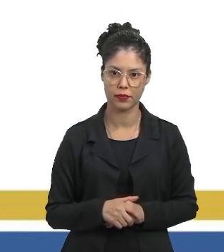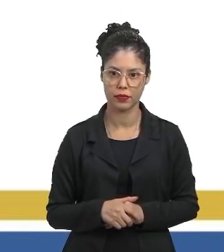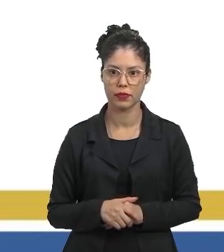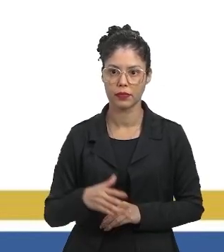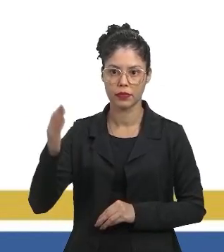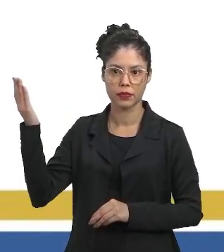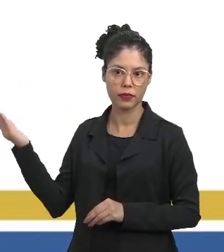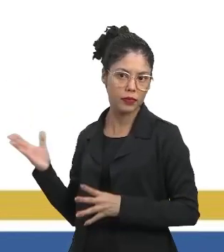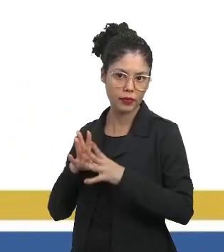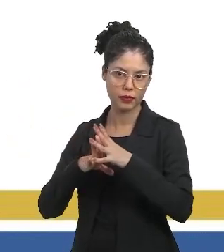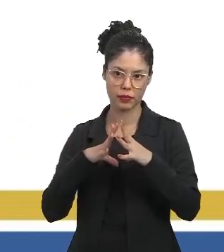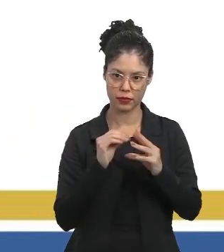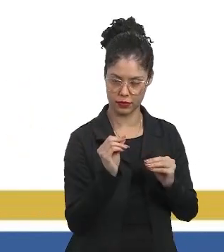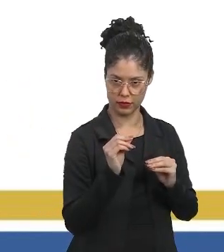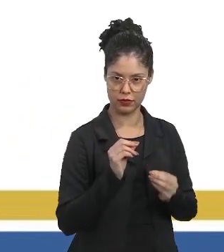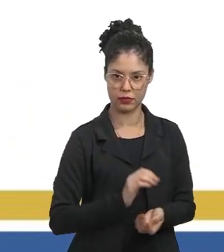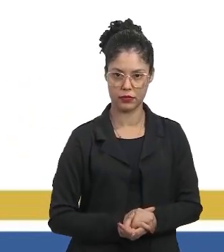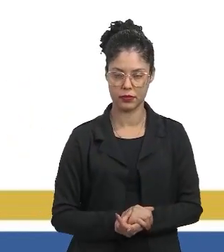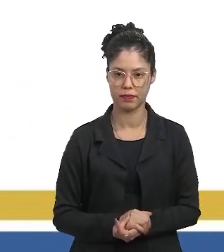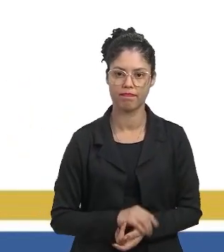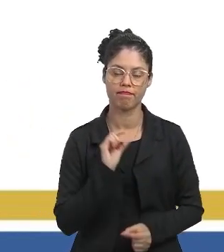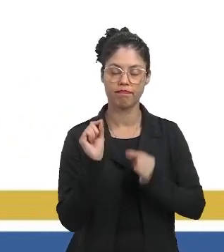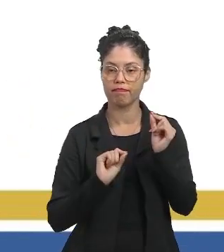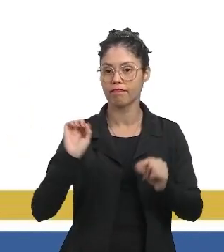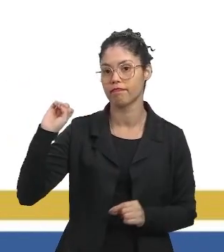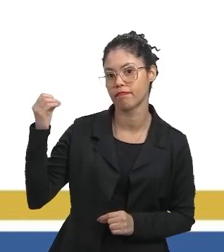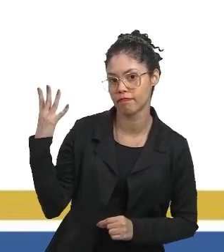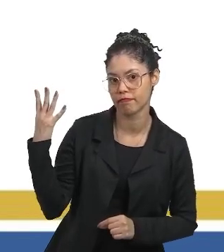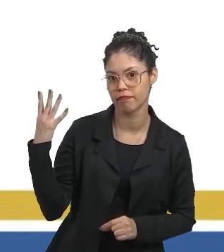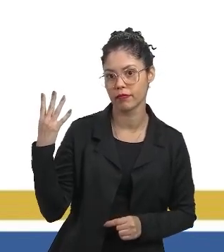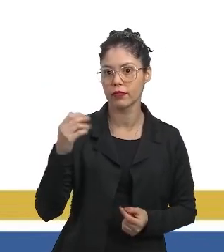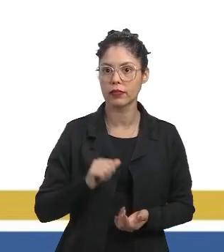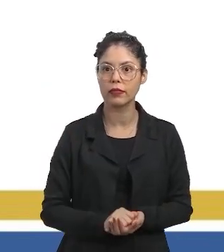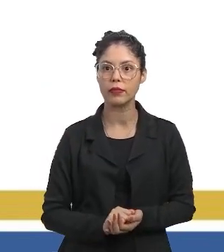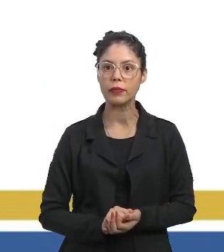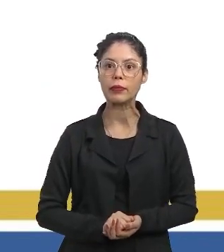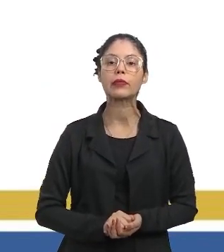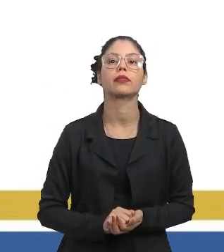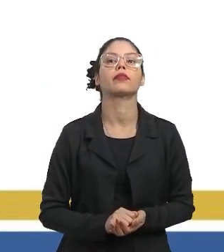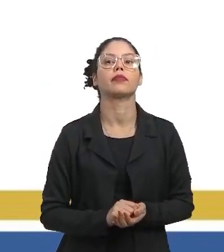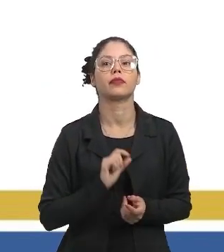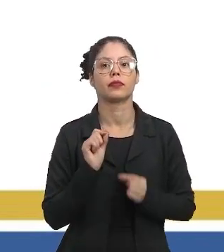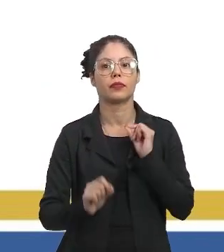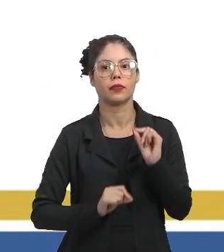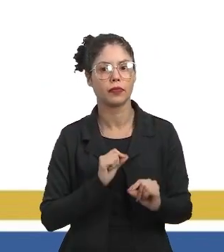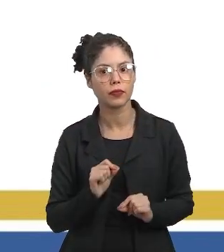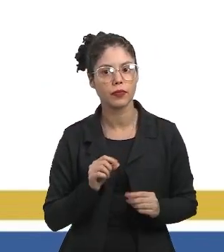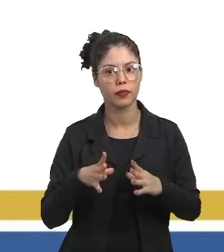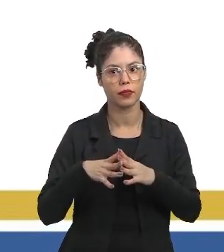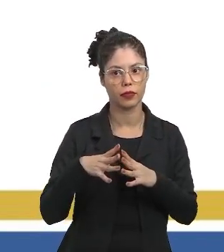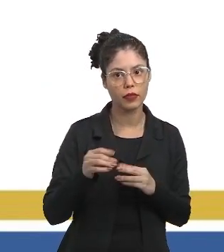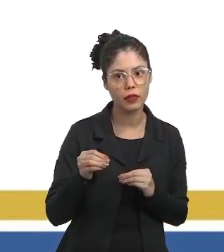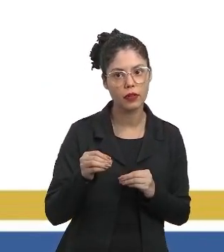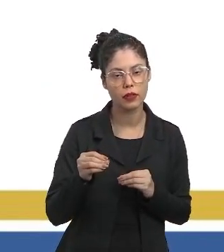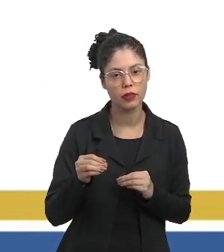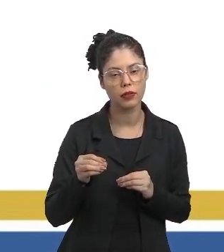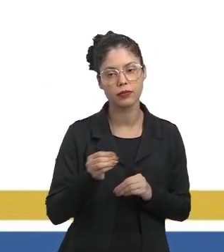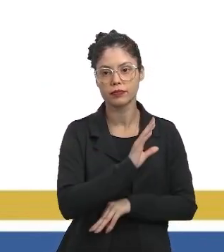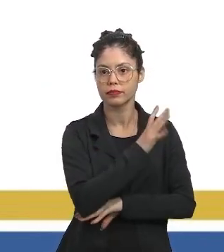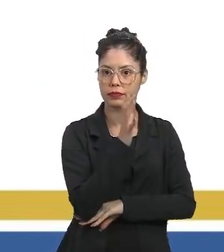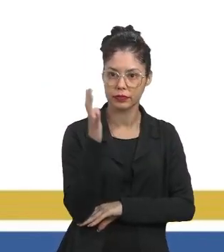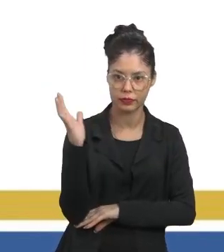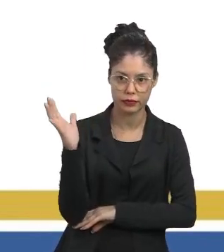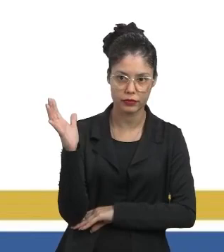As matas sumiram. E agora o que aconteceu? Bom, aí, significa que sumiu a mata,